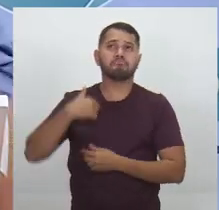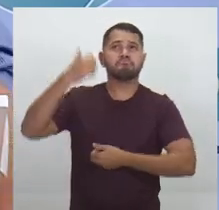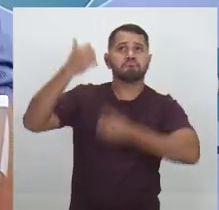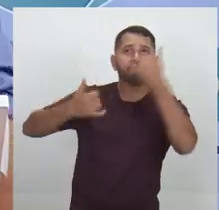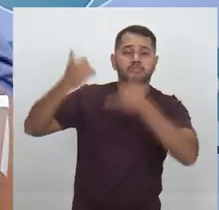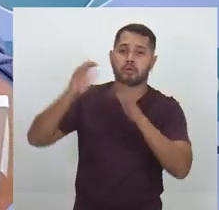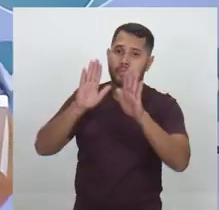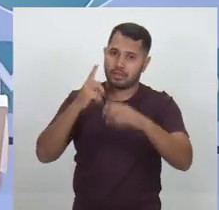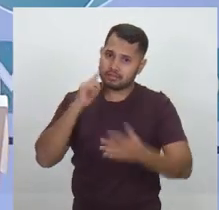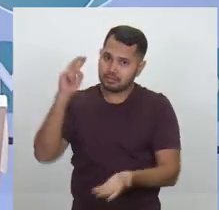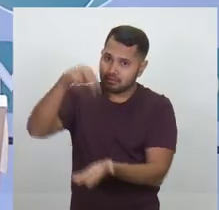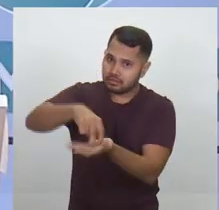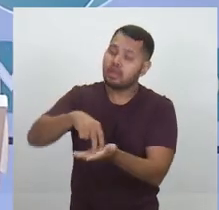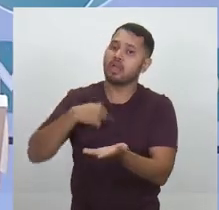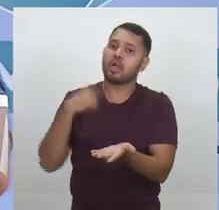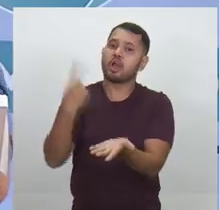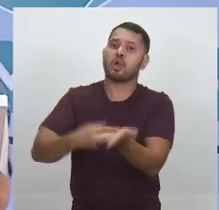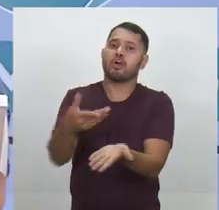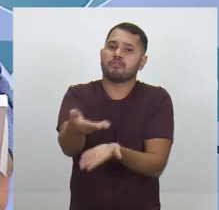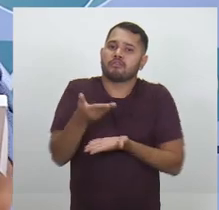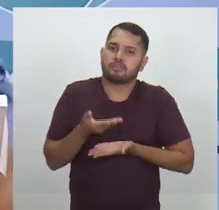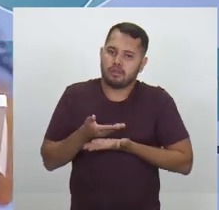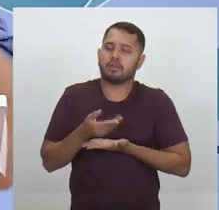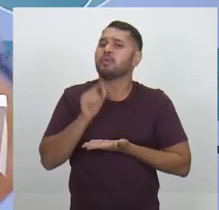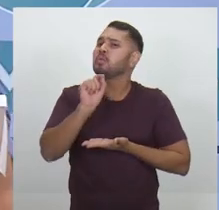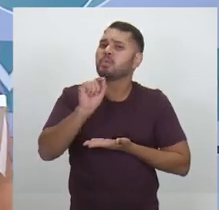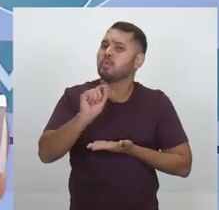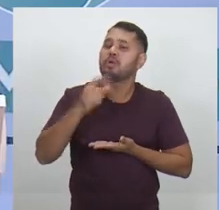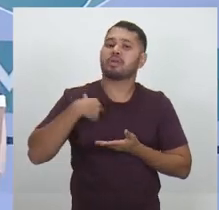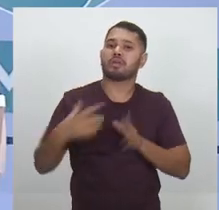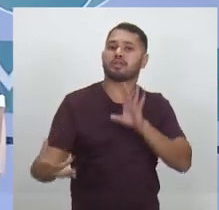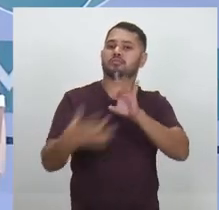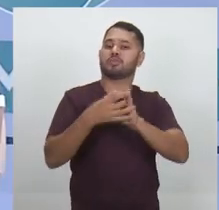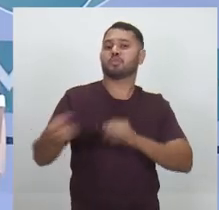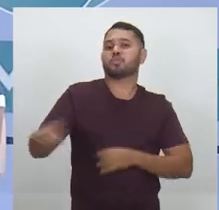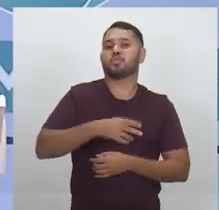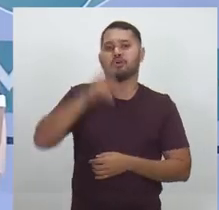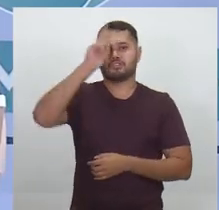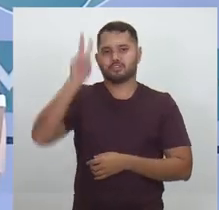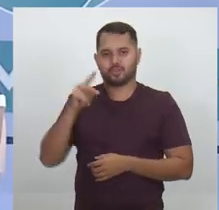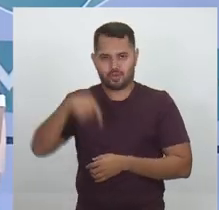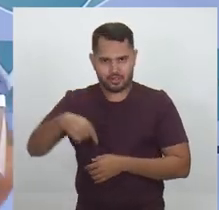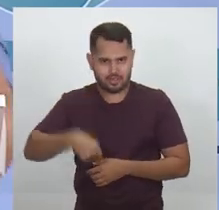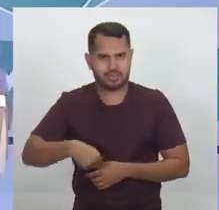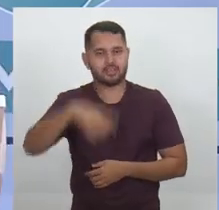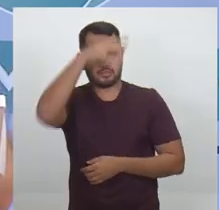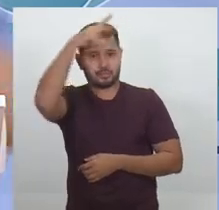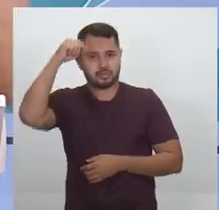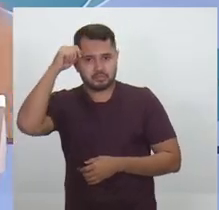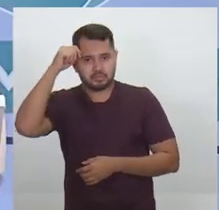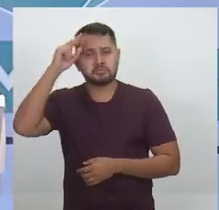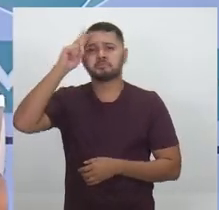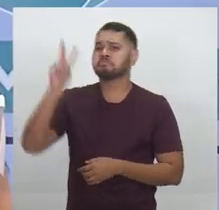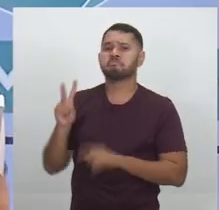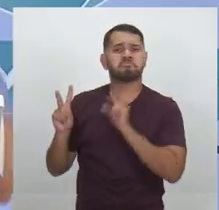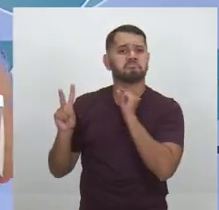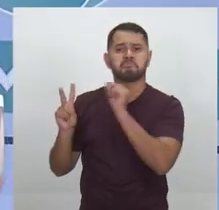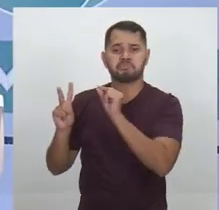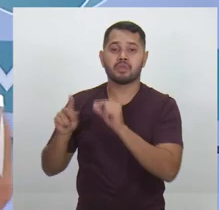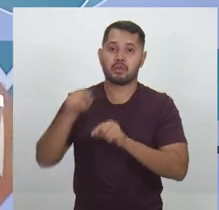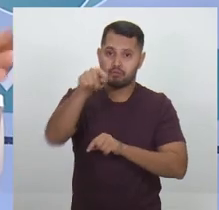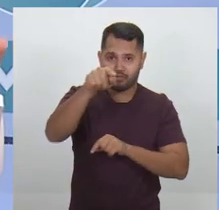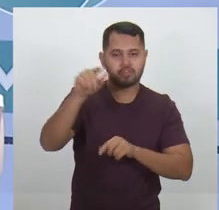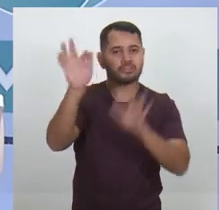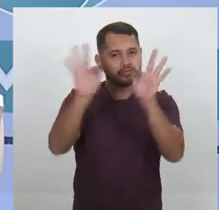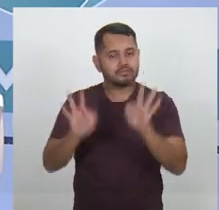Mas eu estou aqui para te convidar para, junto comigo, escrever a nova história do Estado do Amazonas. A história em que o povo vai